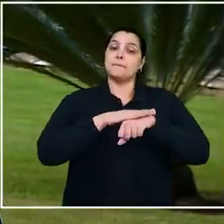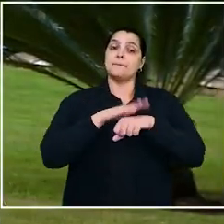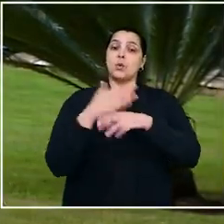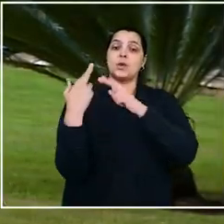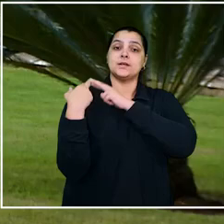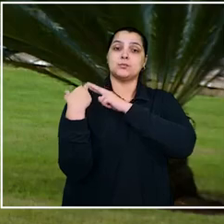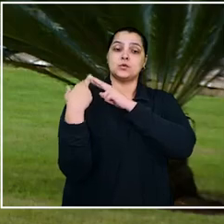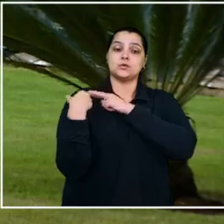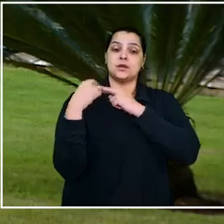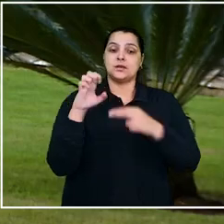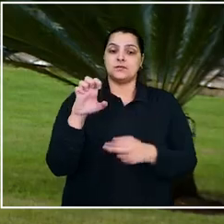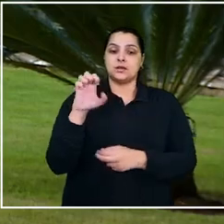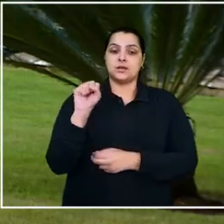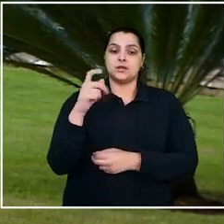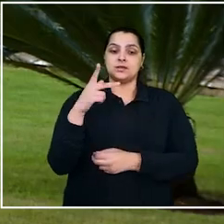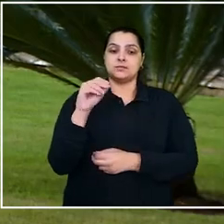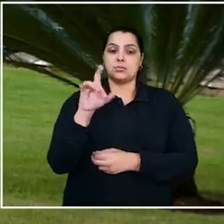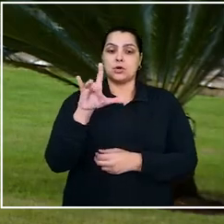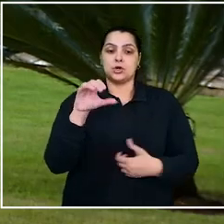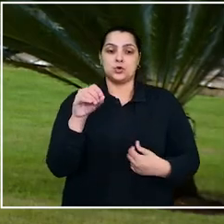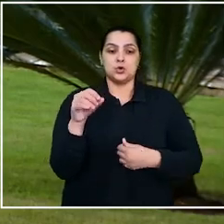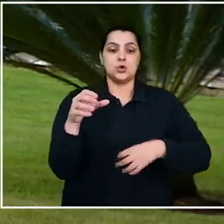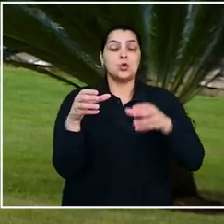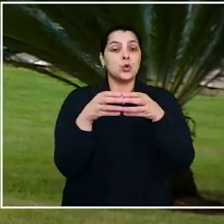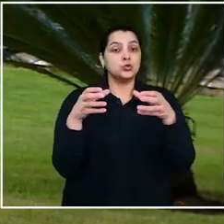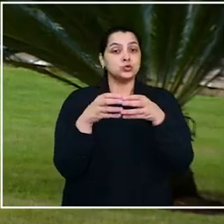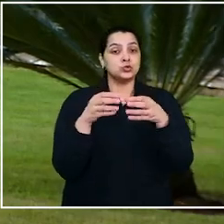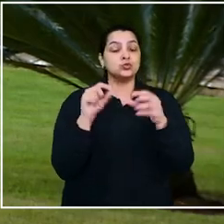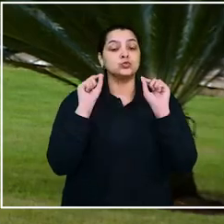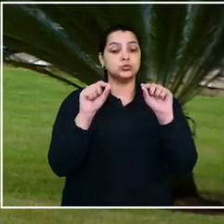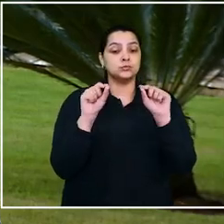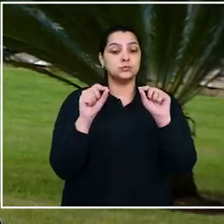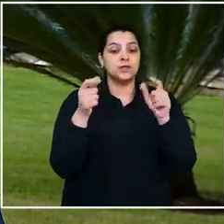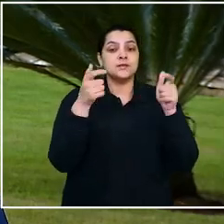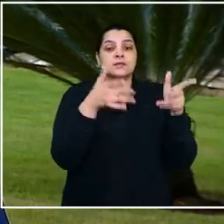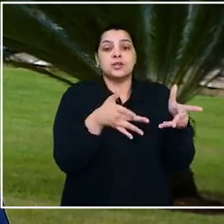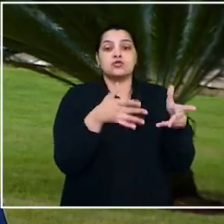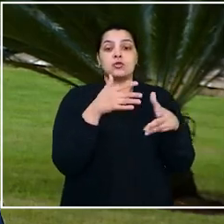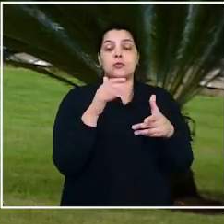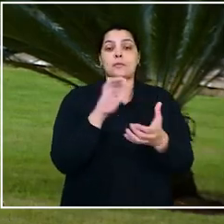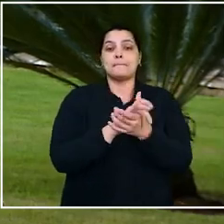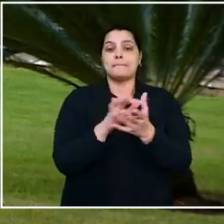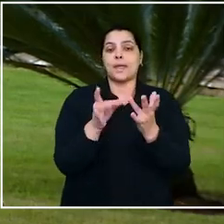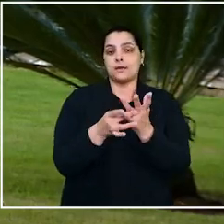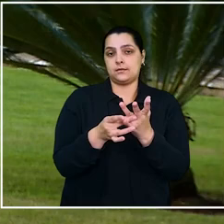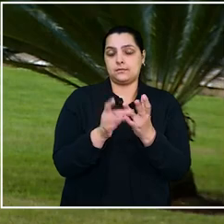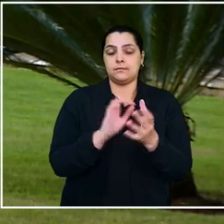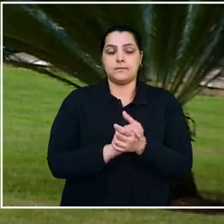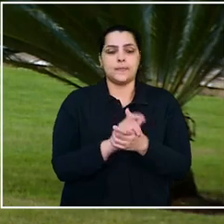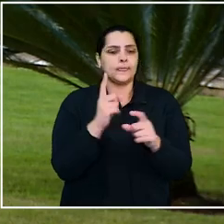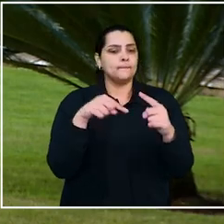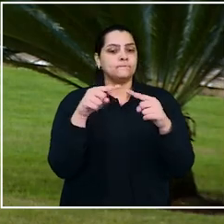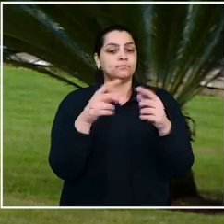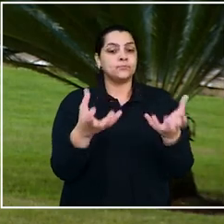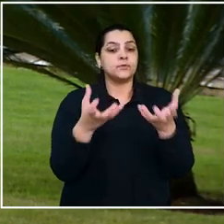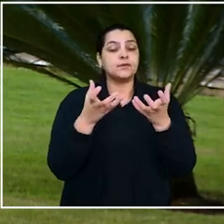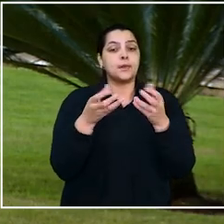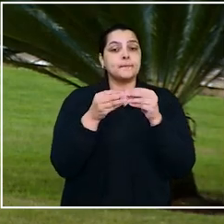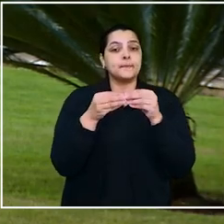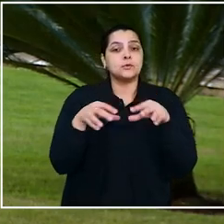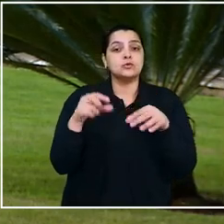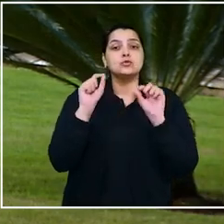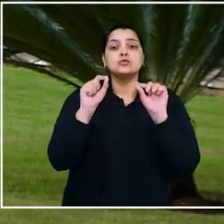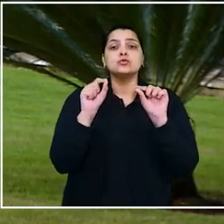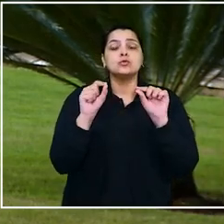inventariante responsável pelo espólio, ou seja, o conjunto de bens ativos deixados pelo marido. O objetivo era obter a